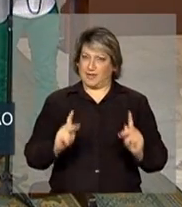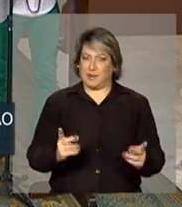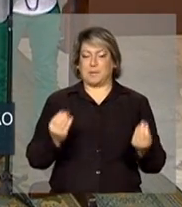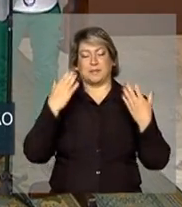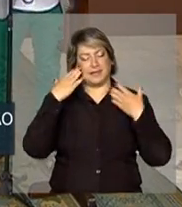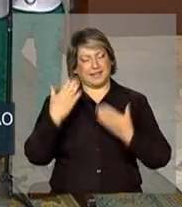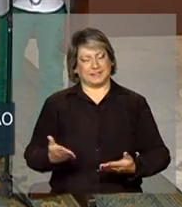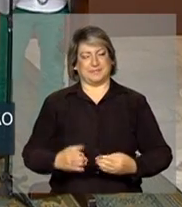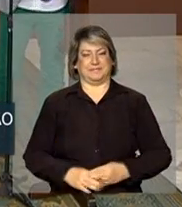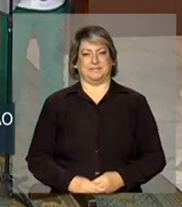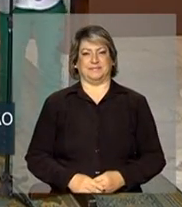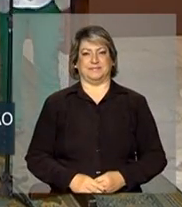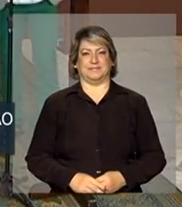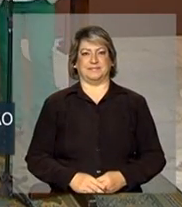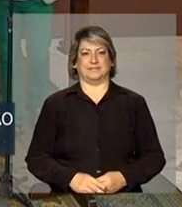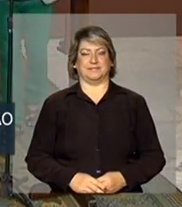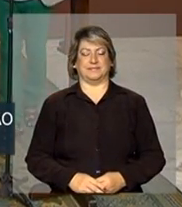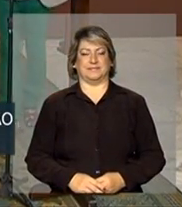Muito obrigado. Obrigado.